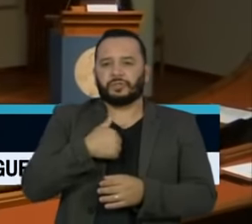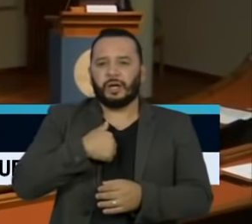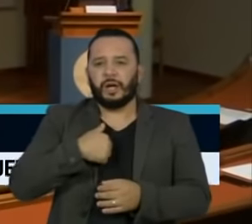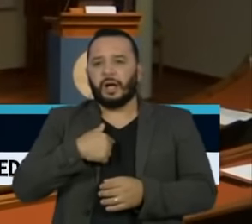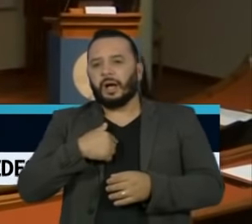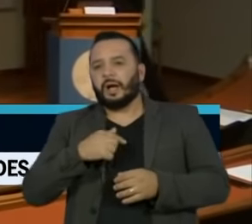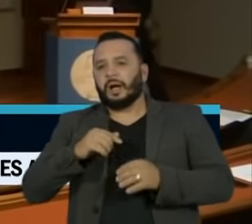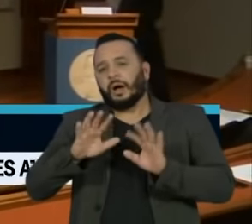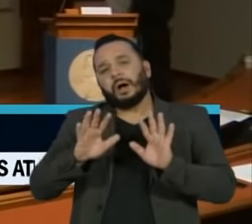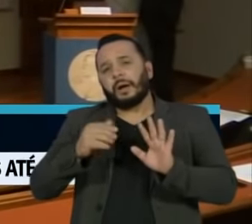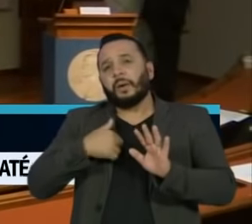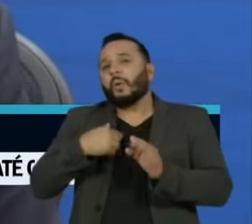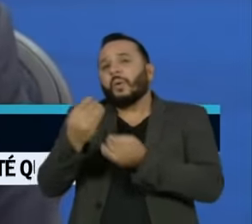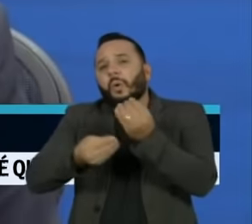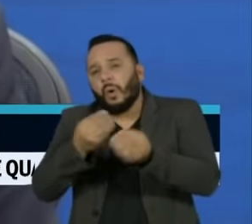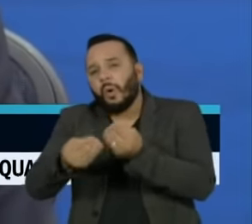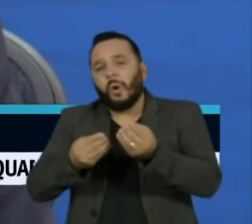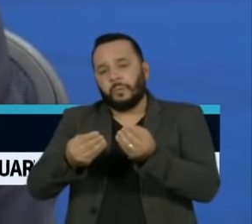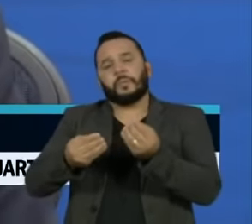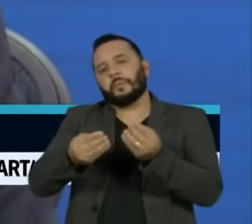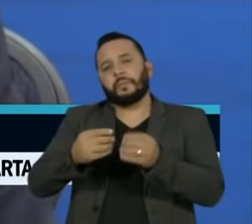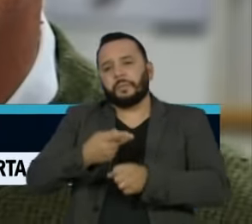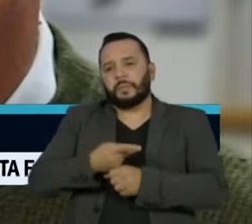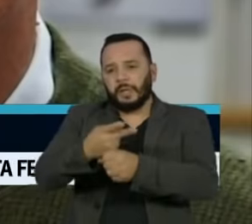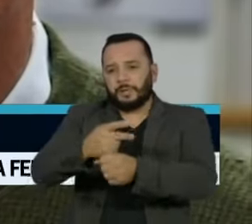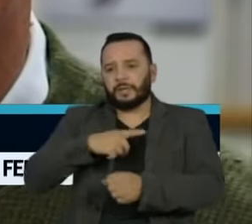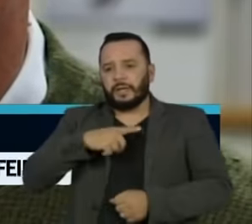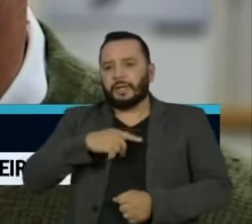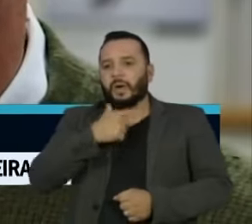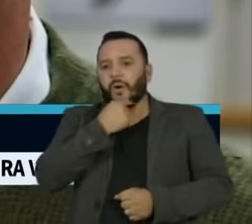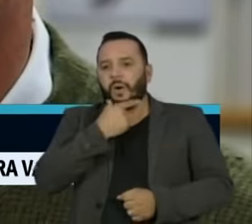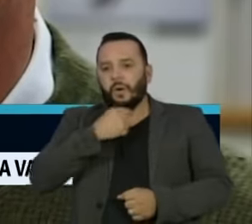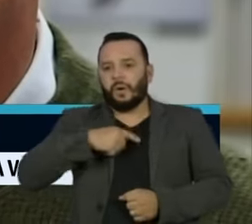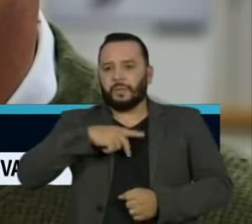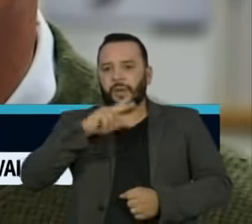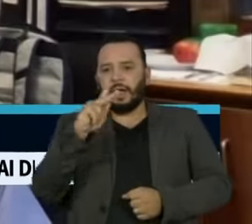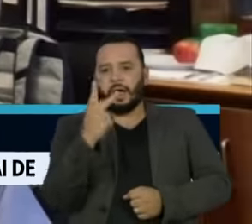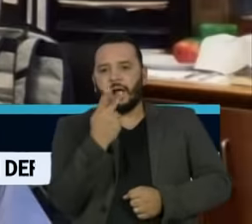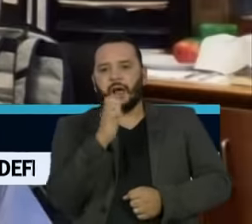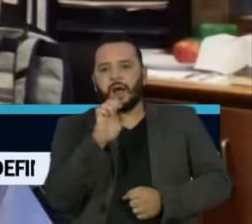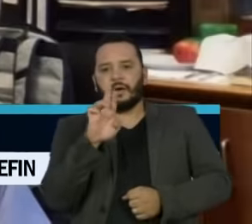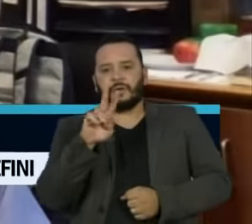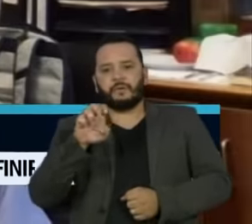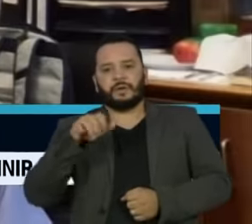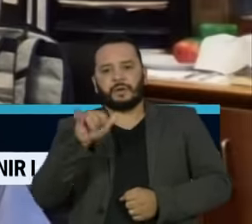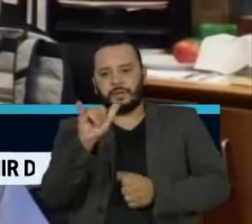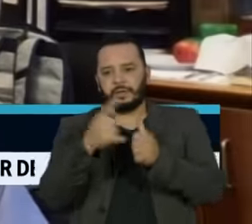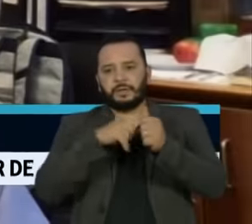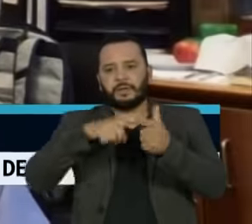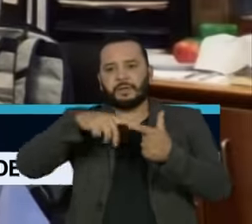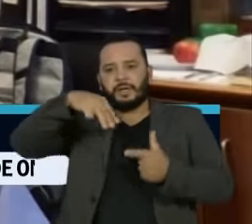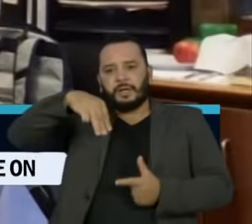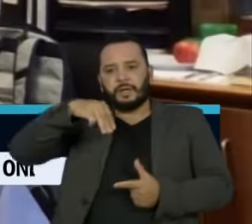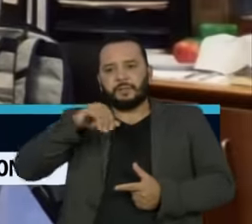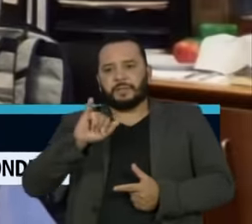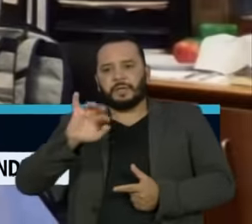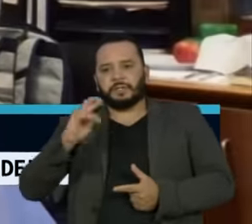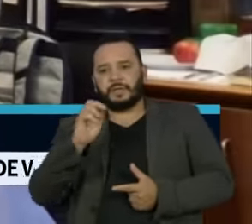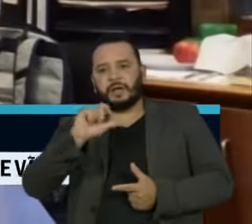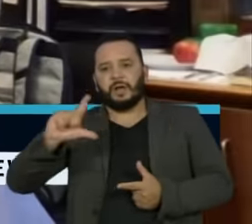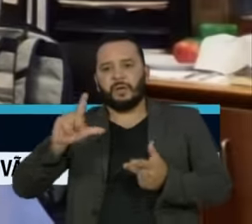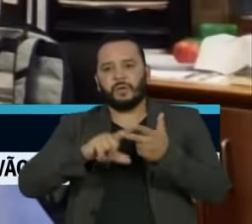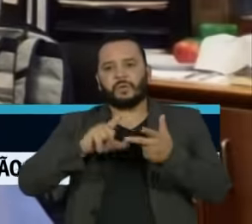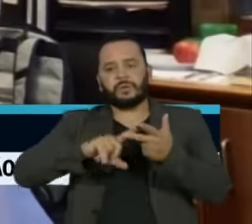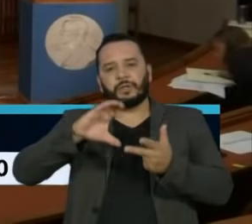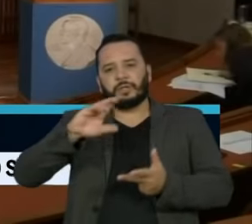administra a premiação. Harvey Walter, Michael Houghton e Charles Rice conseguiram identificar a doença,